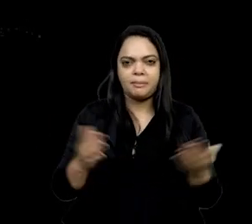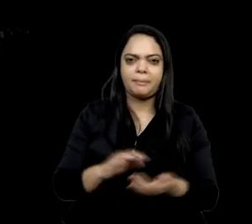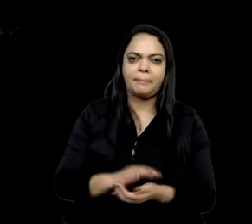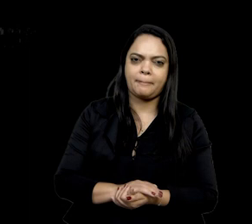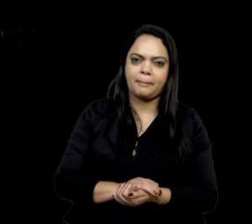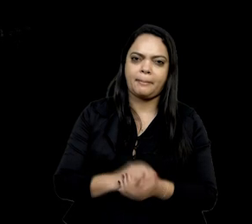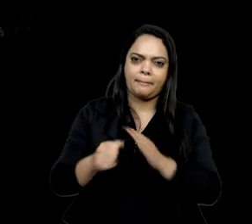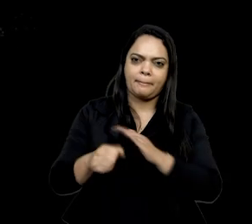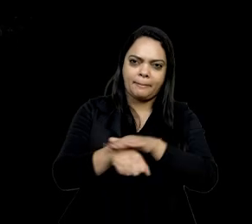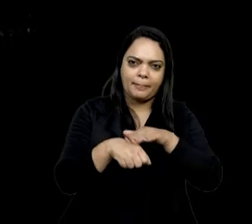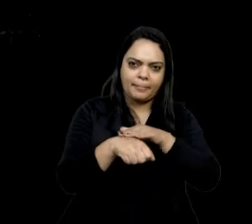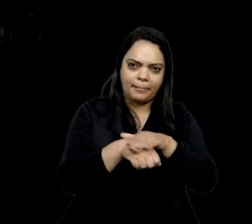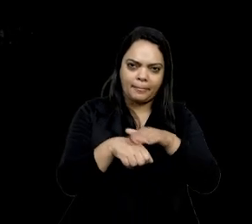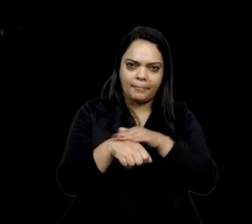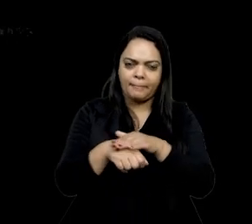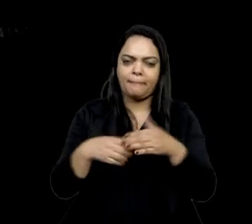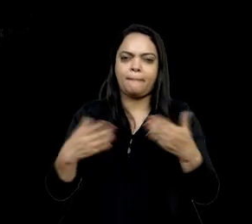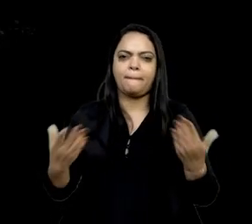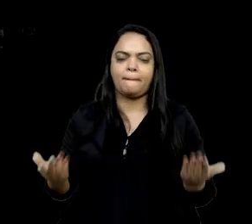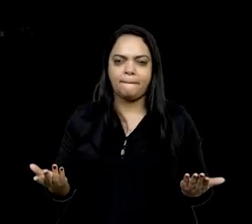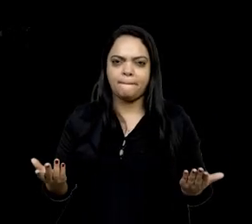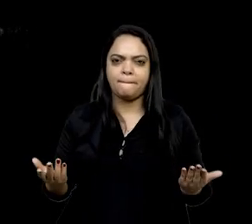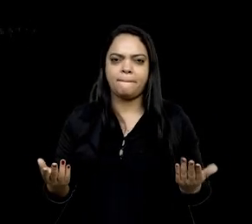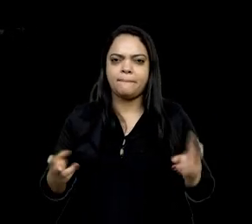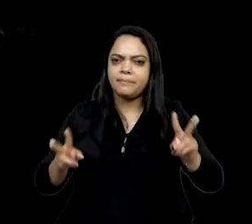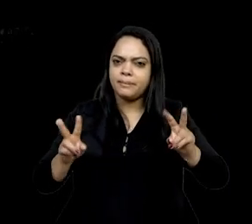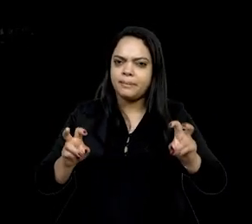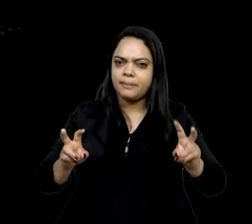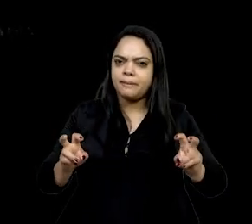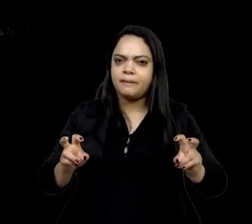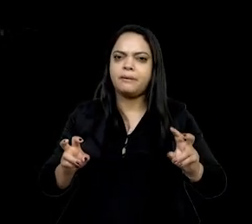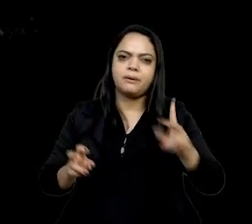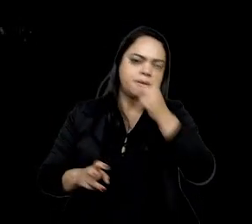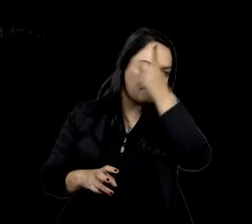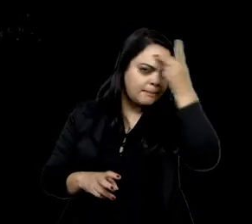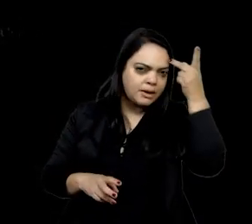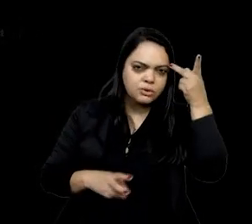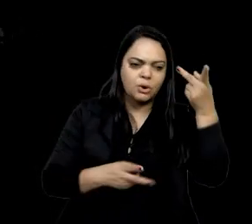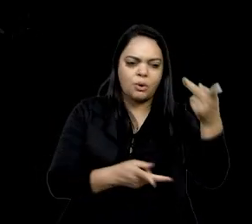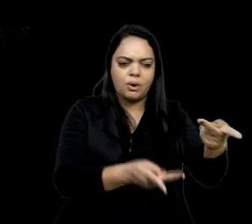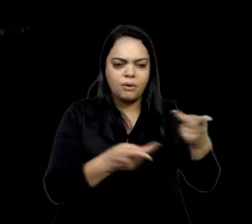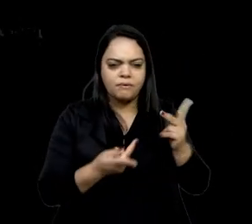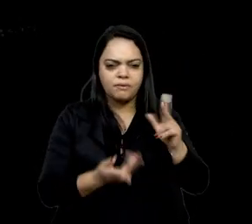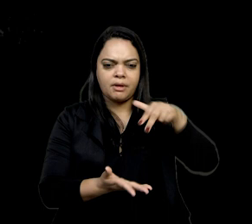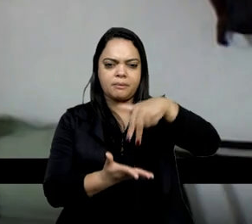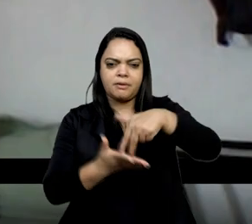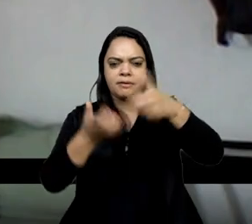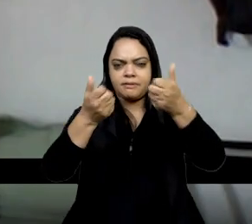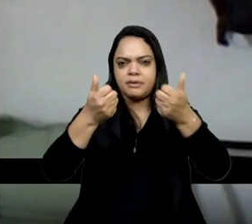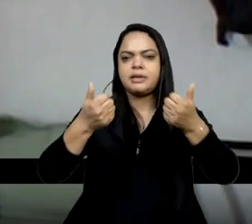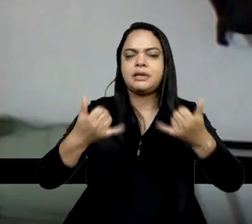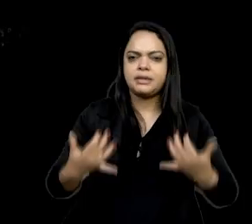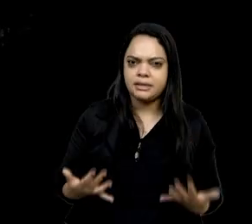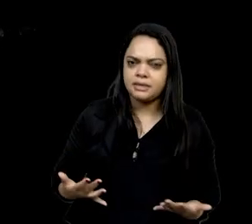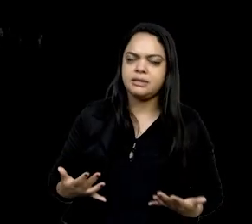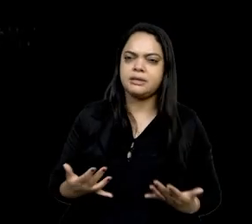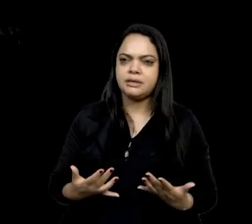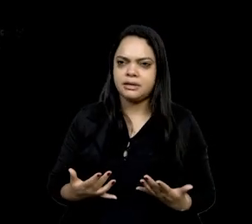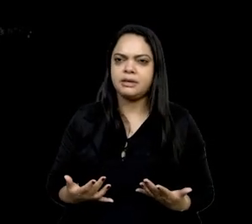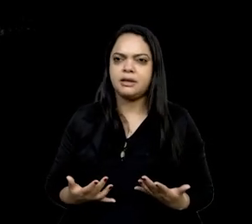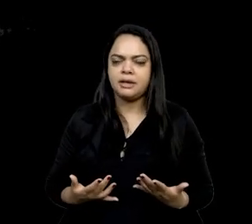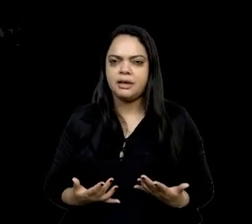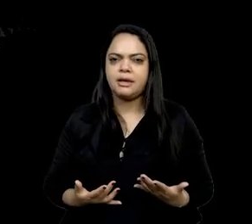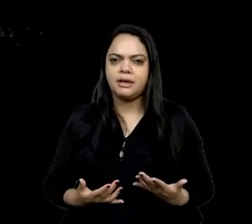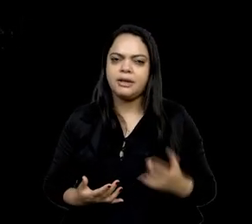né, com o Siberim, de vocês procurarem alguém para falar, que eu acho que interagir e assegurar